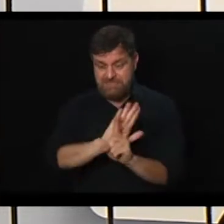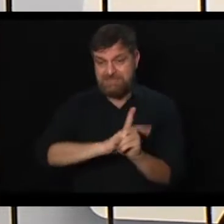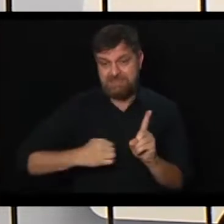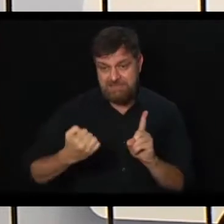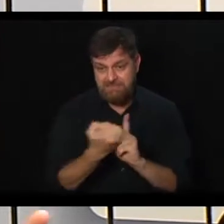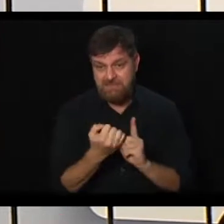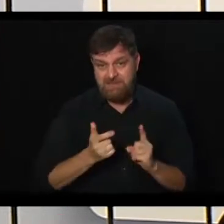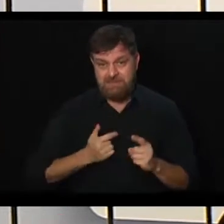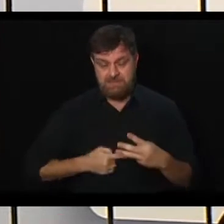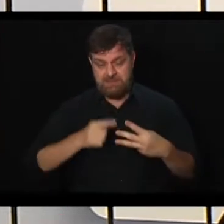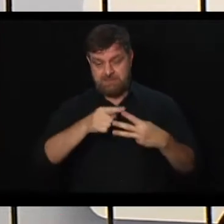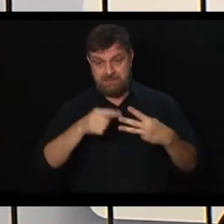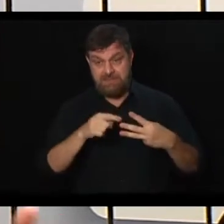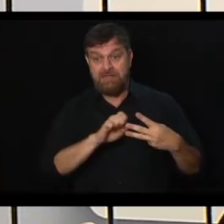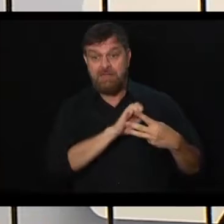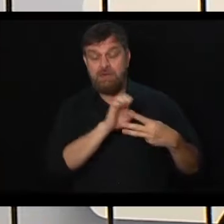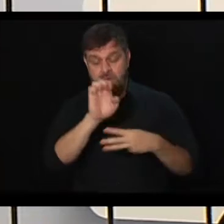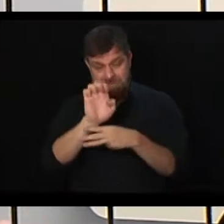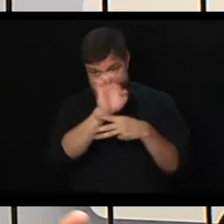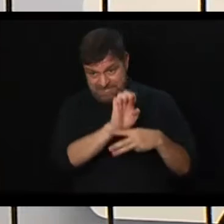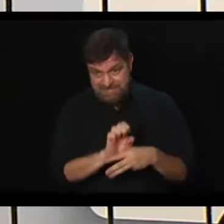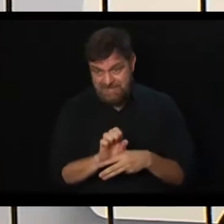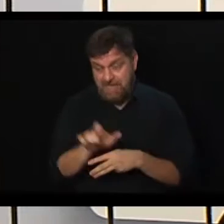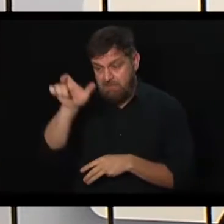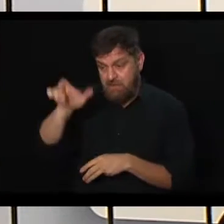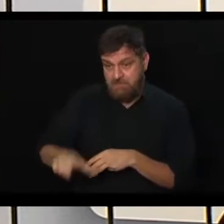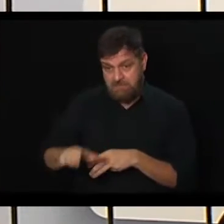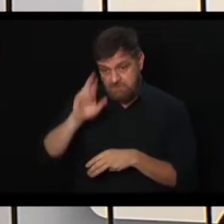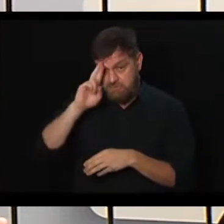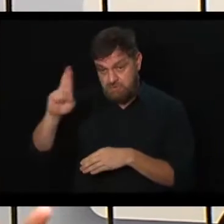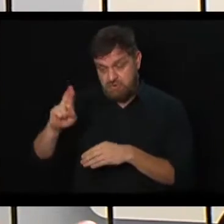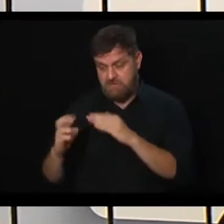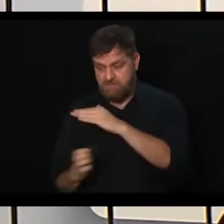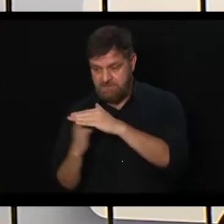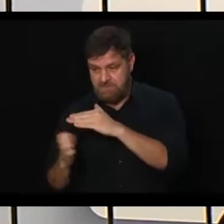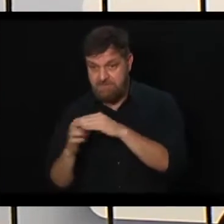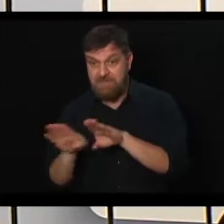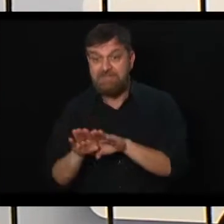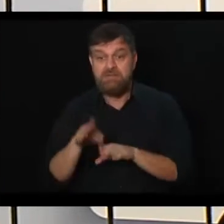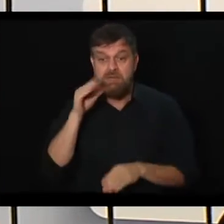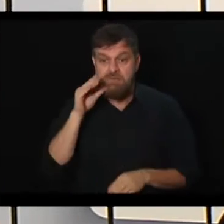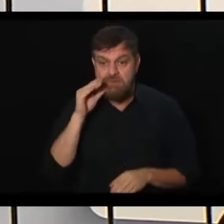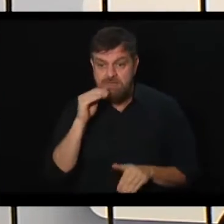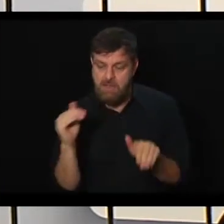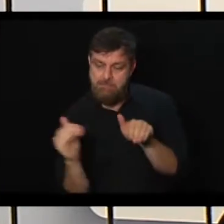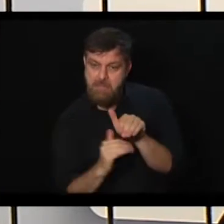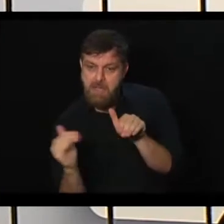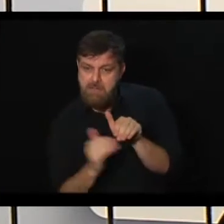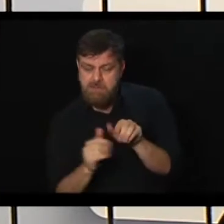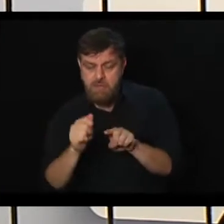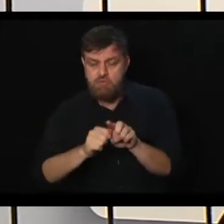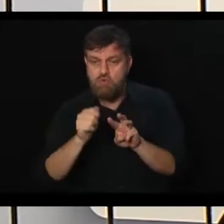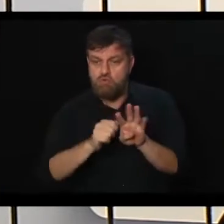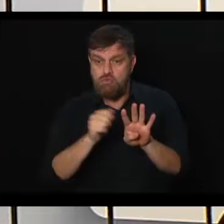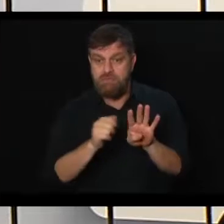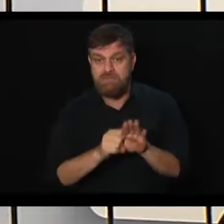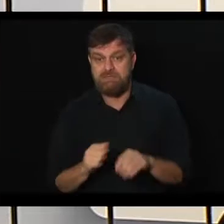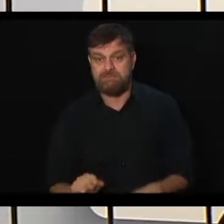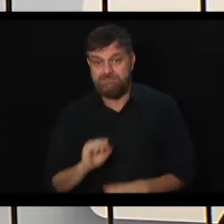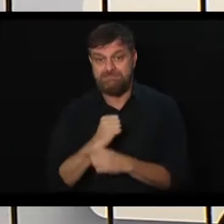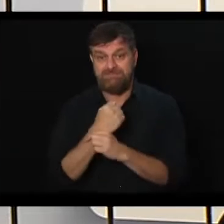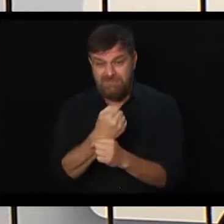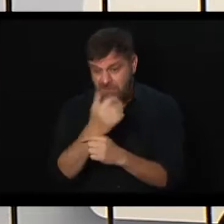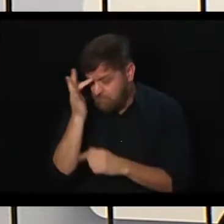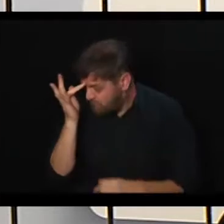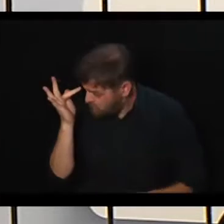tripartite. Estado, empregadores e empregados financiam a Previdência Social. O que é importante, o que garante para muita gente,